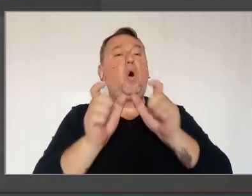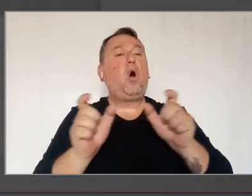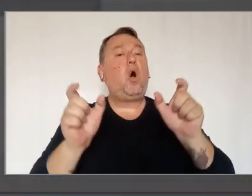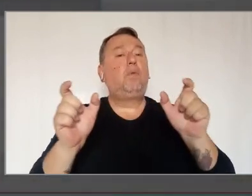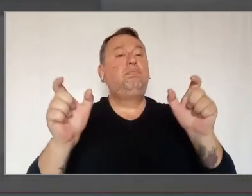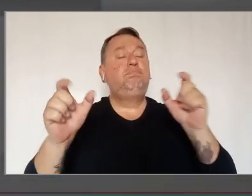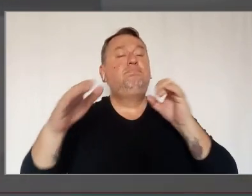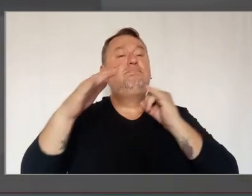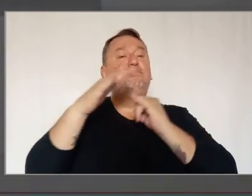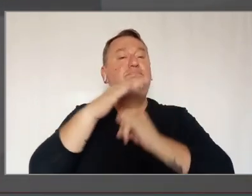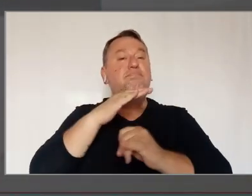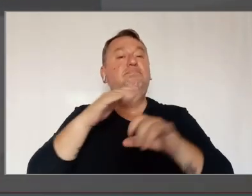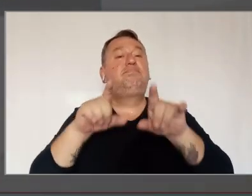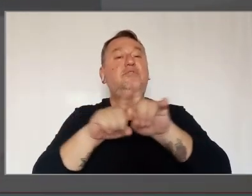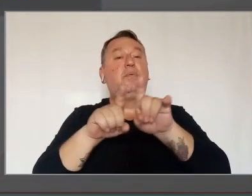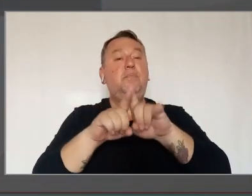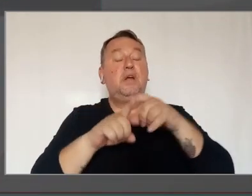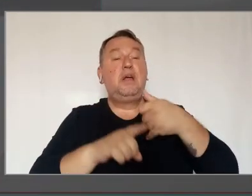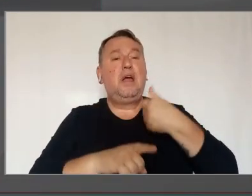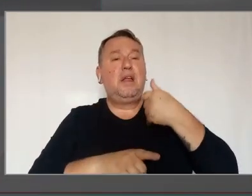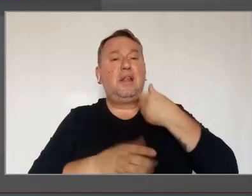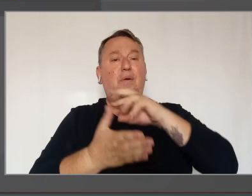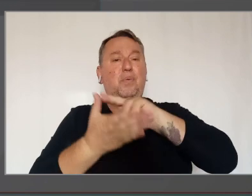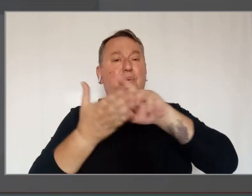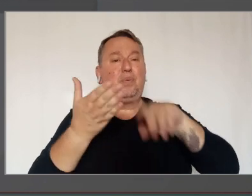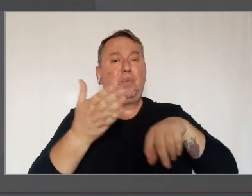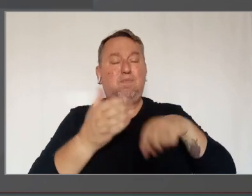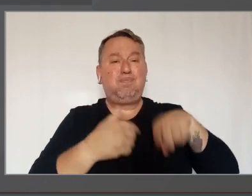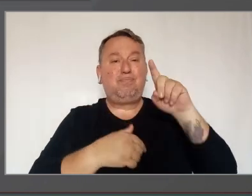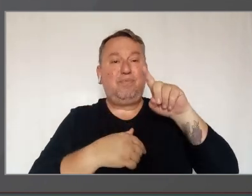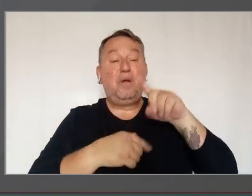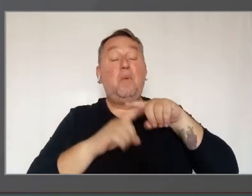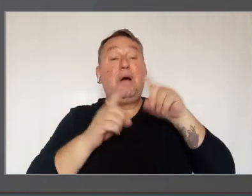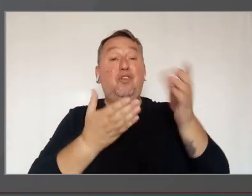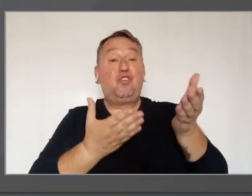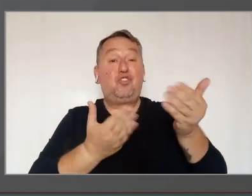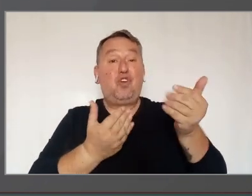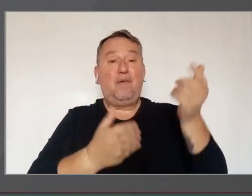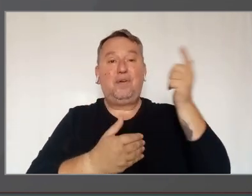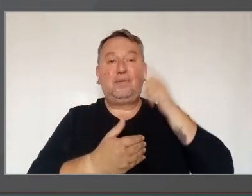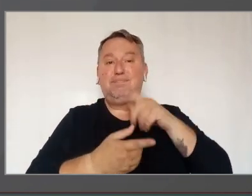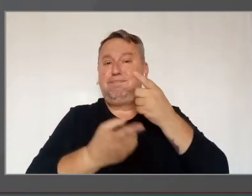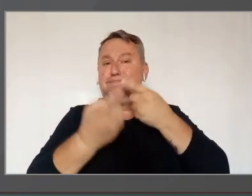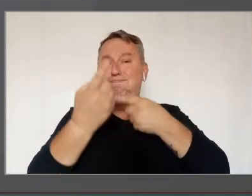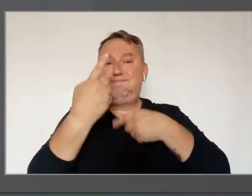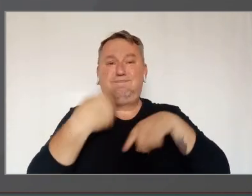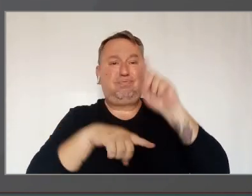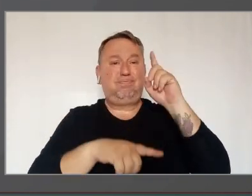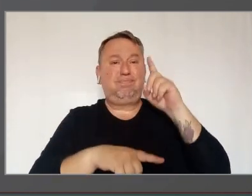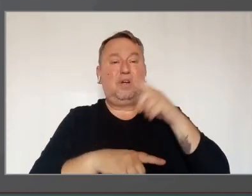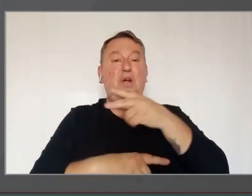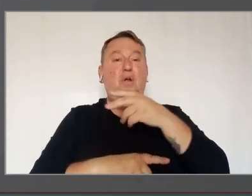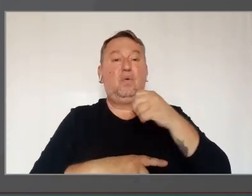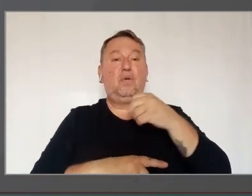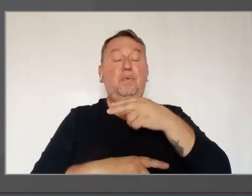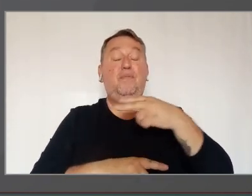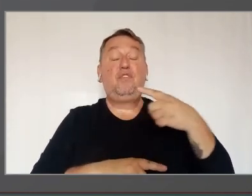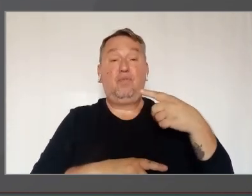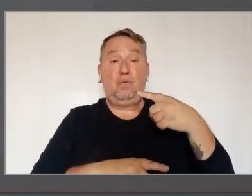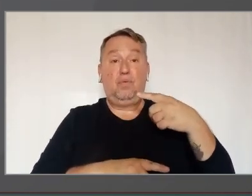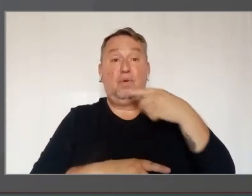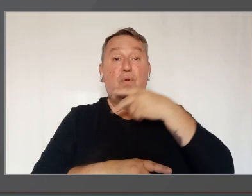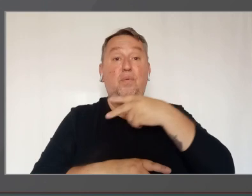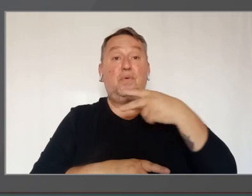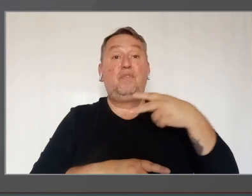também cresceu entre todas as idades, com destaque para os mais jovens, que deram um salto relevante entre 2021 e